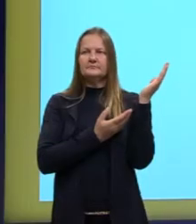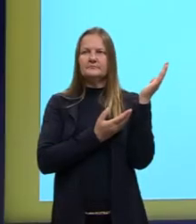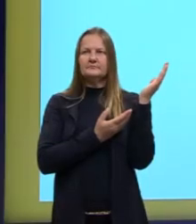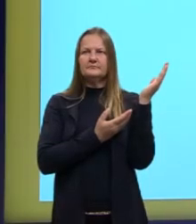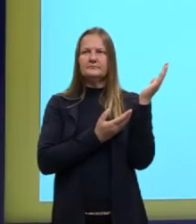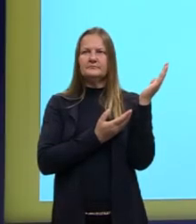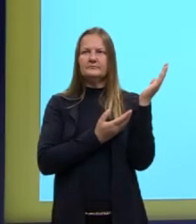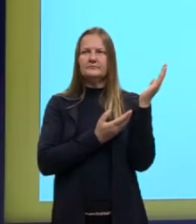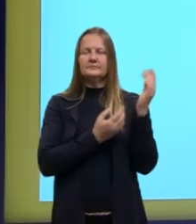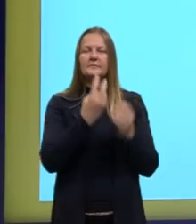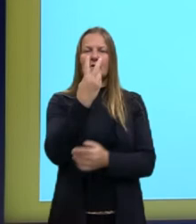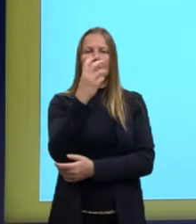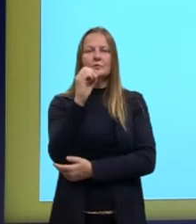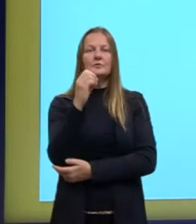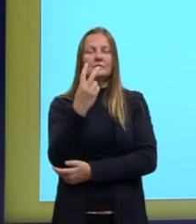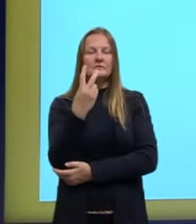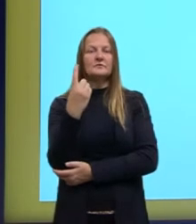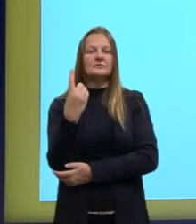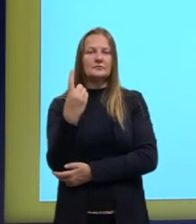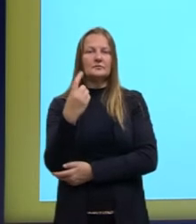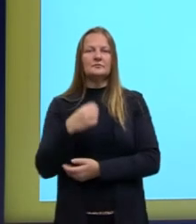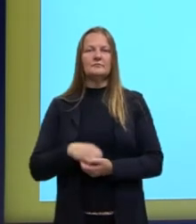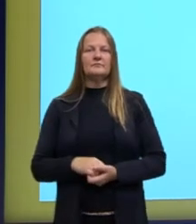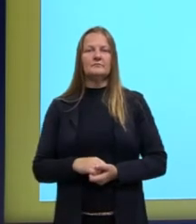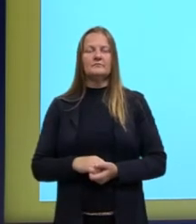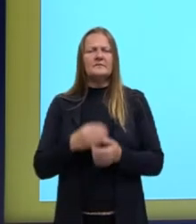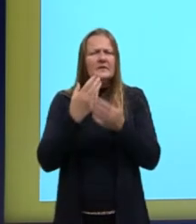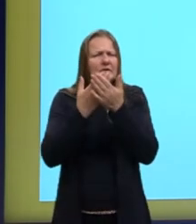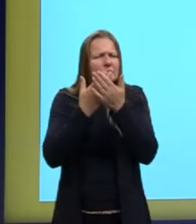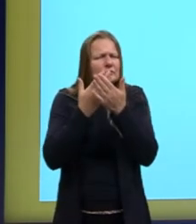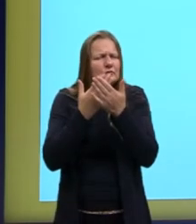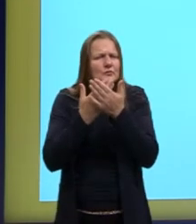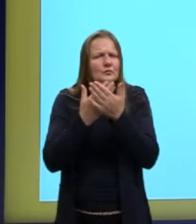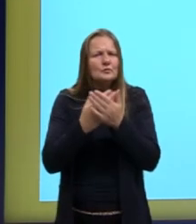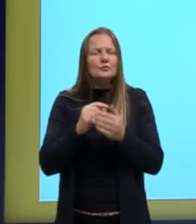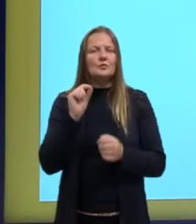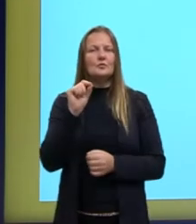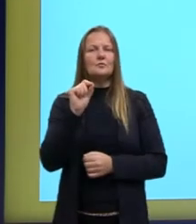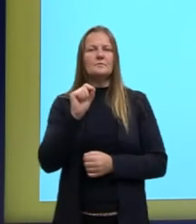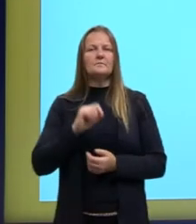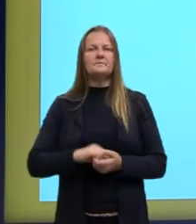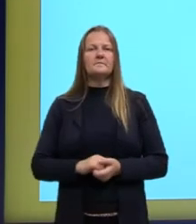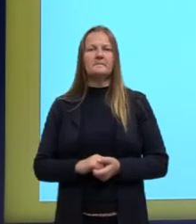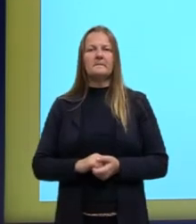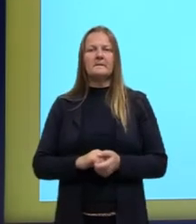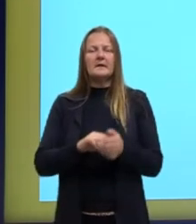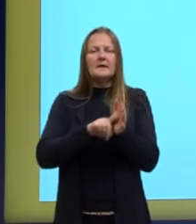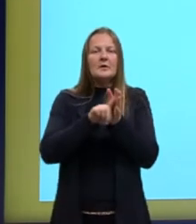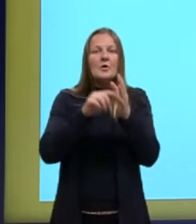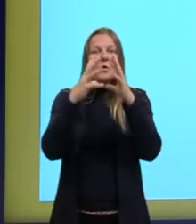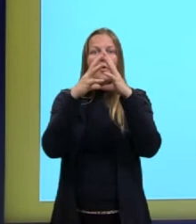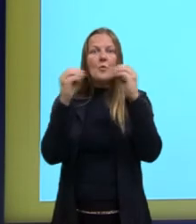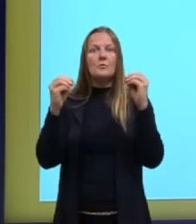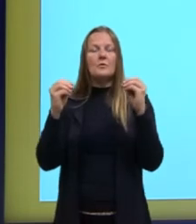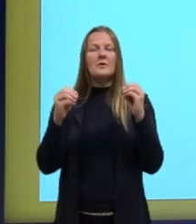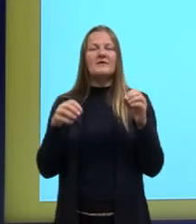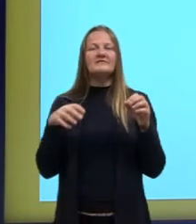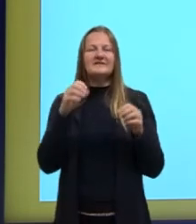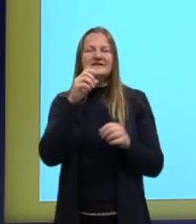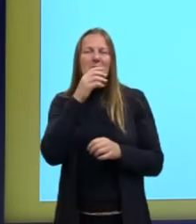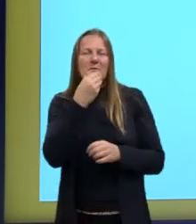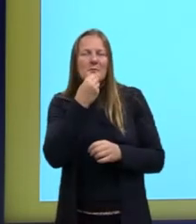Enem 2021 um também. Estudo aponta que a extinção de preguiças